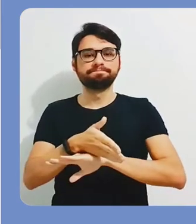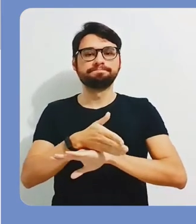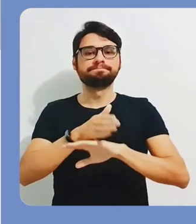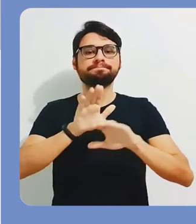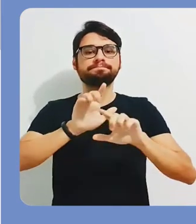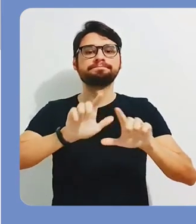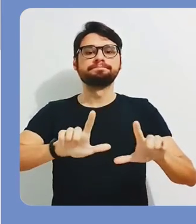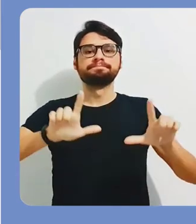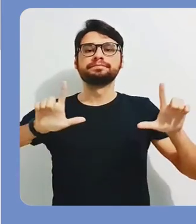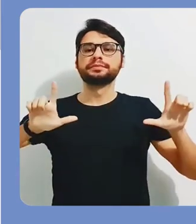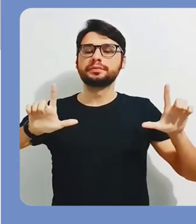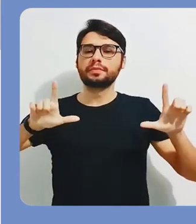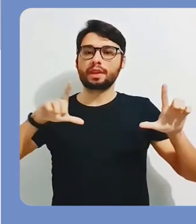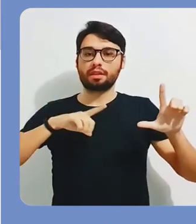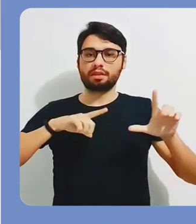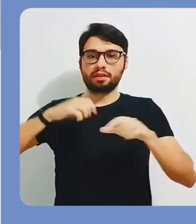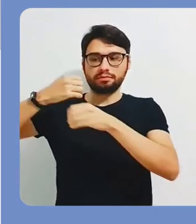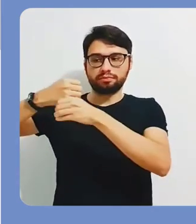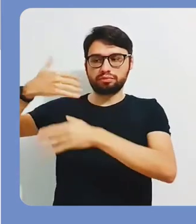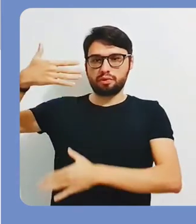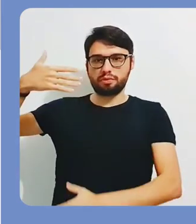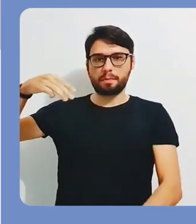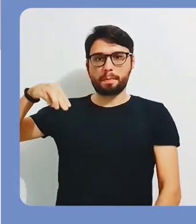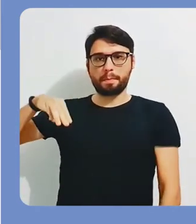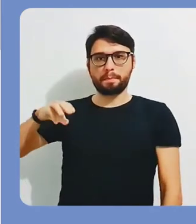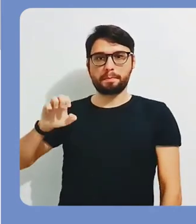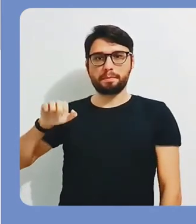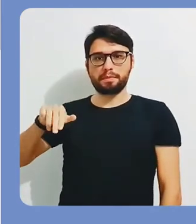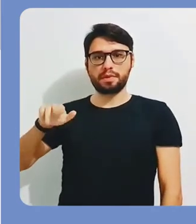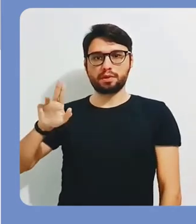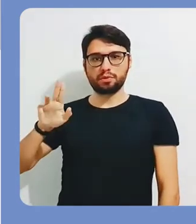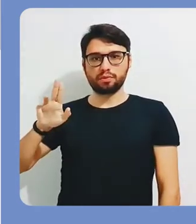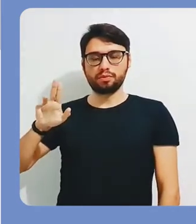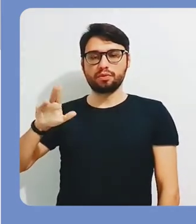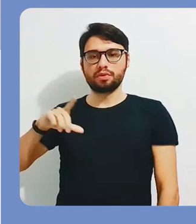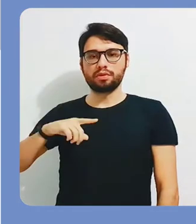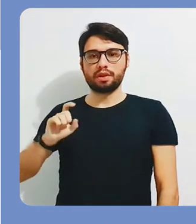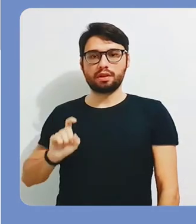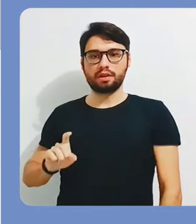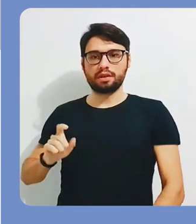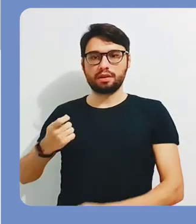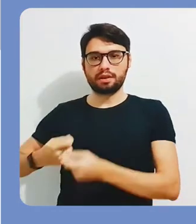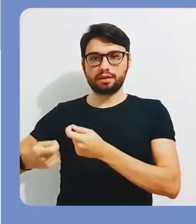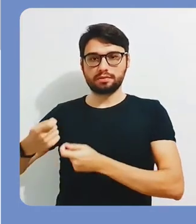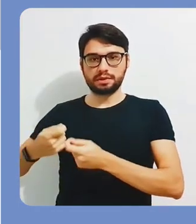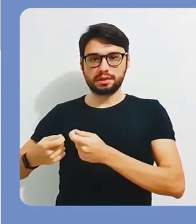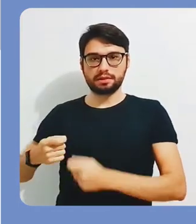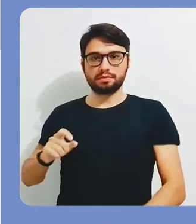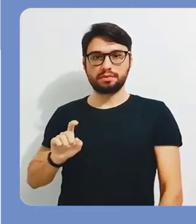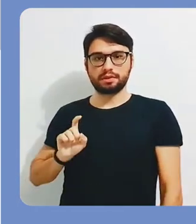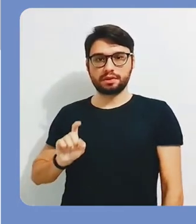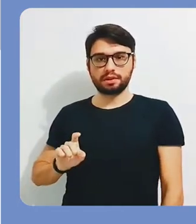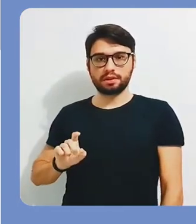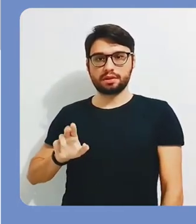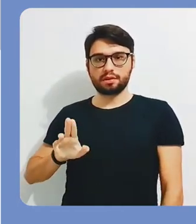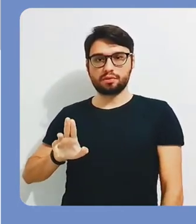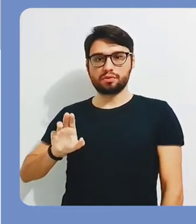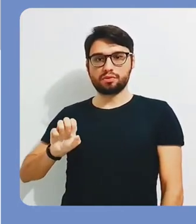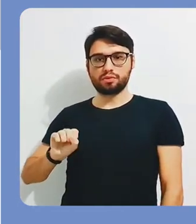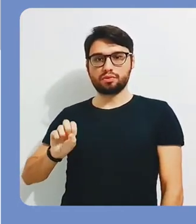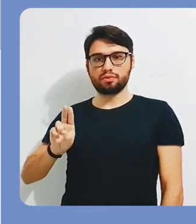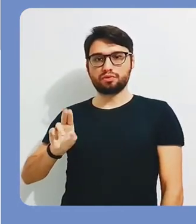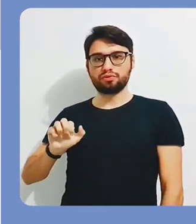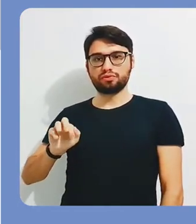Dentro do seu ambiente do Mudo Grupos, então você deve vir aqui no menu lateral esquerdo, clicar em Administração,